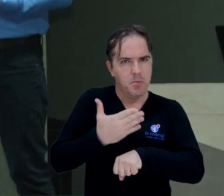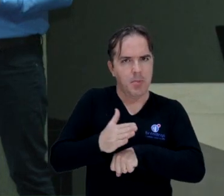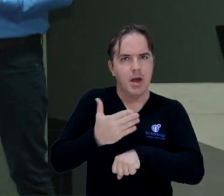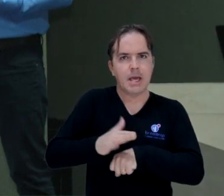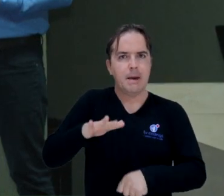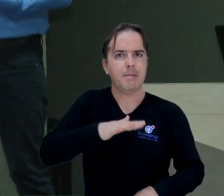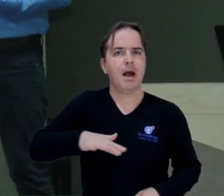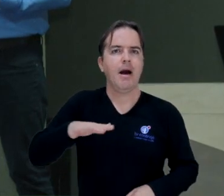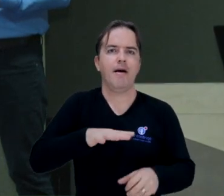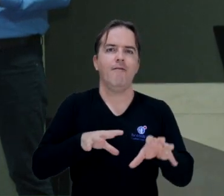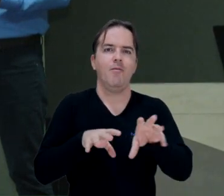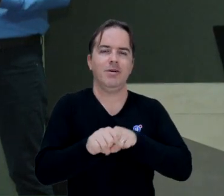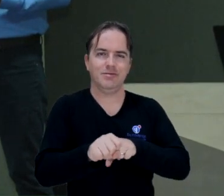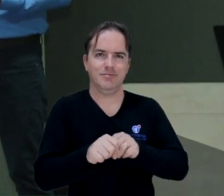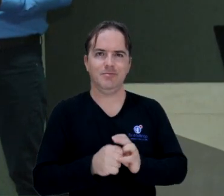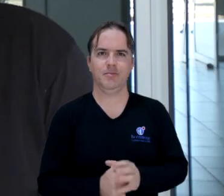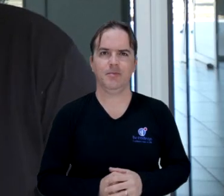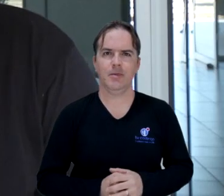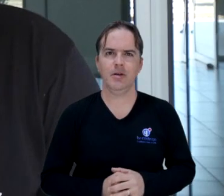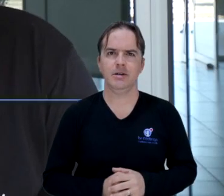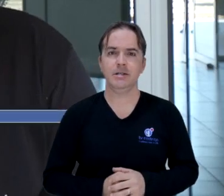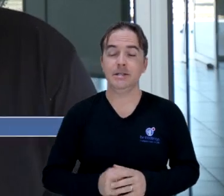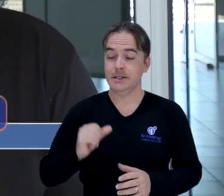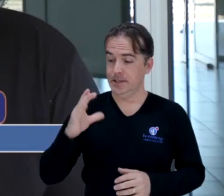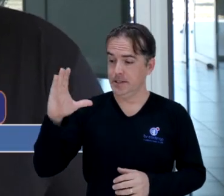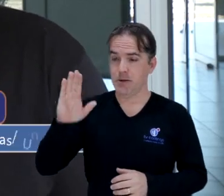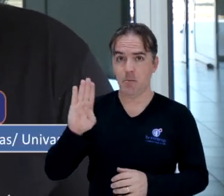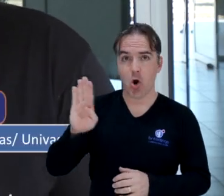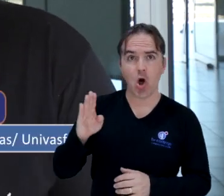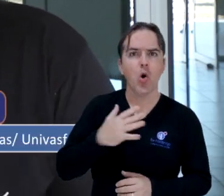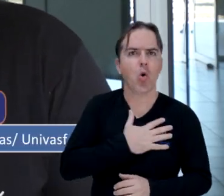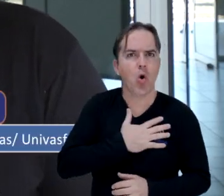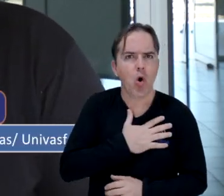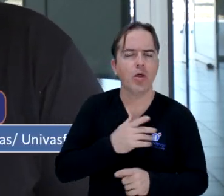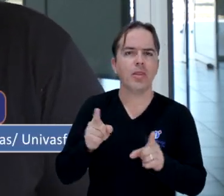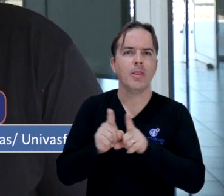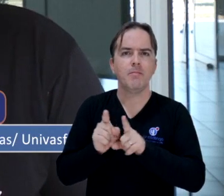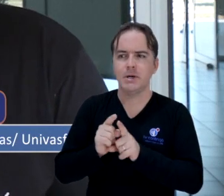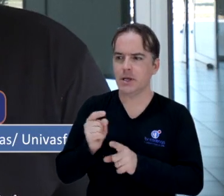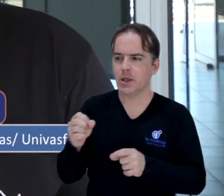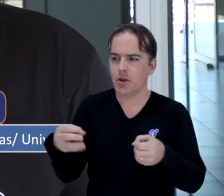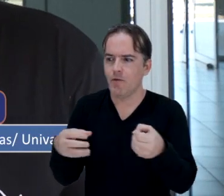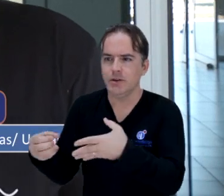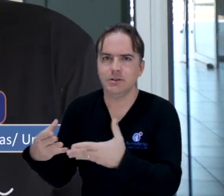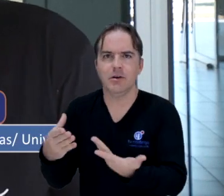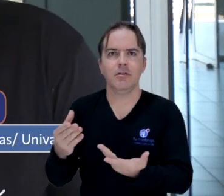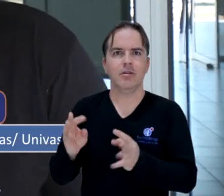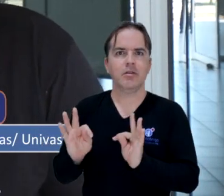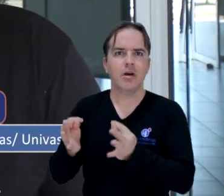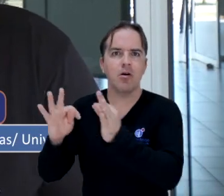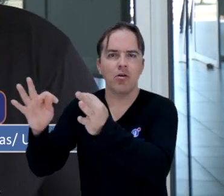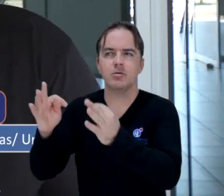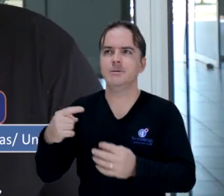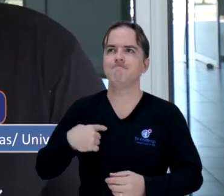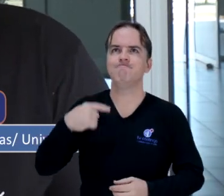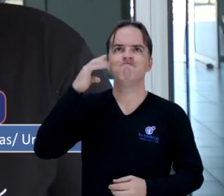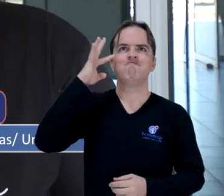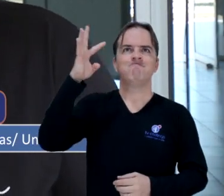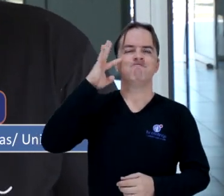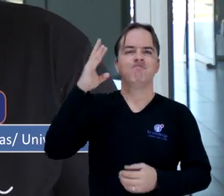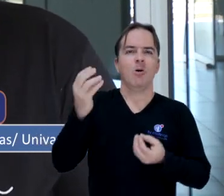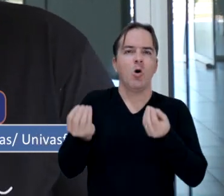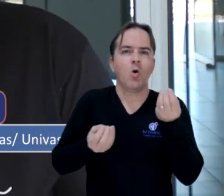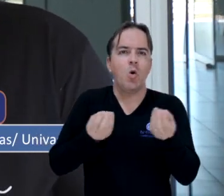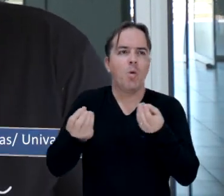práticas em sua área de formação. Como estudante de ciências biológicas, inovação e tecnologia são os fatores que levam a gente